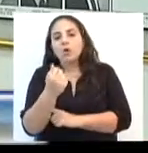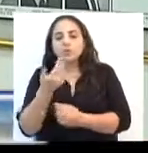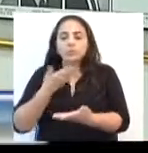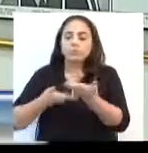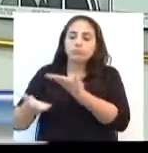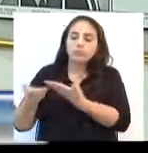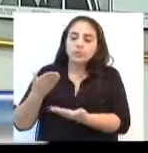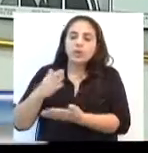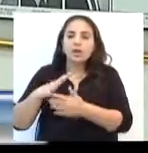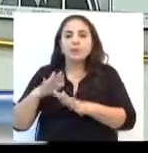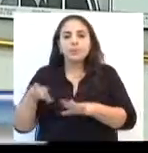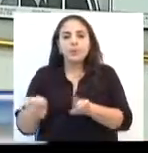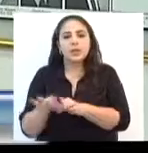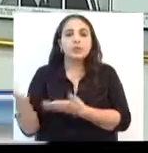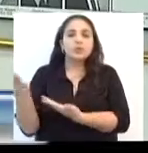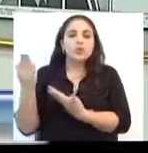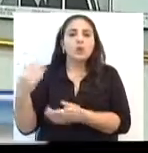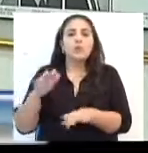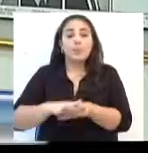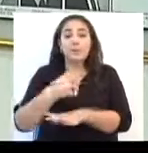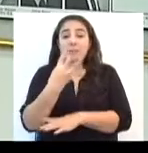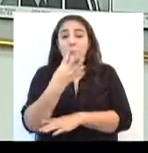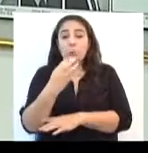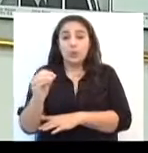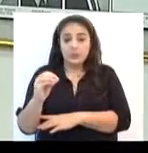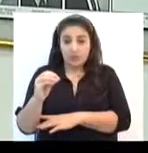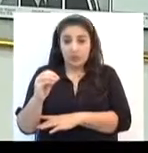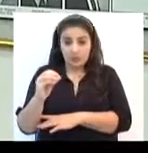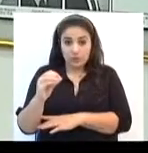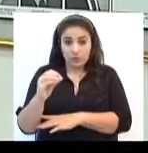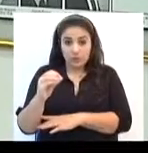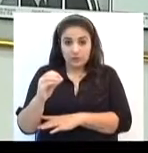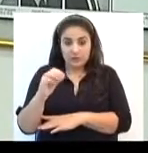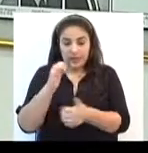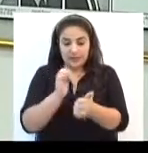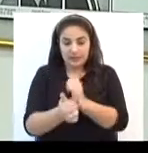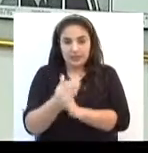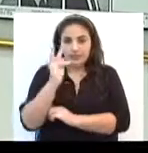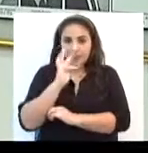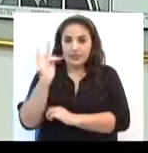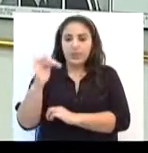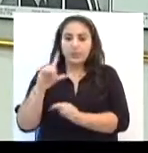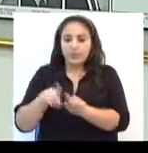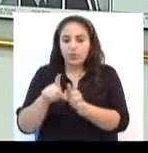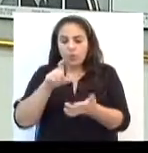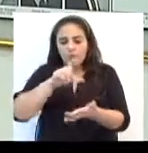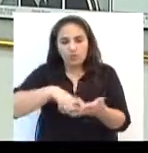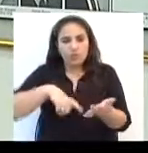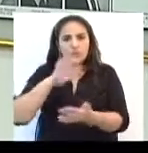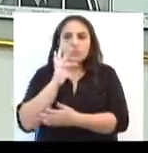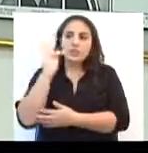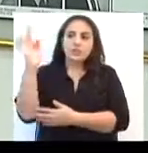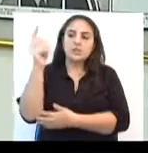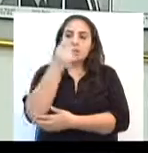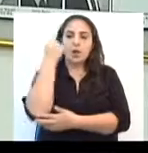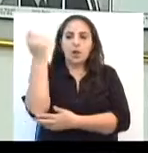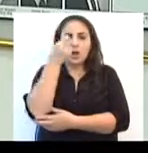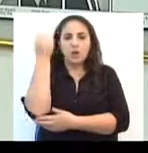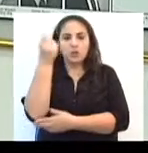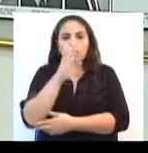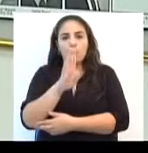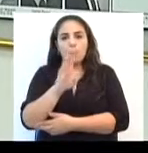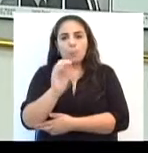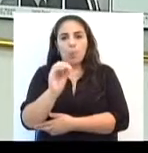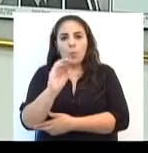nossa juventude aqui na nossa cidade. Nós temos mais de 400 atletas federados, com fichas na Federação Gaúcha de